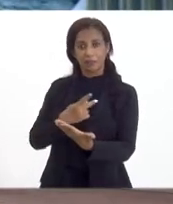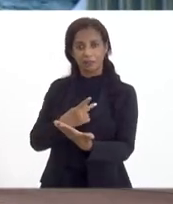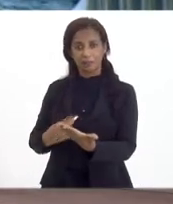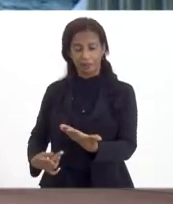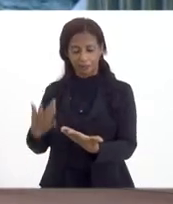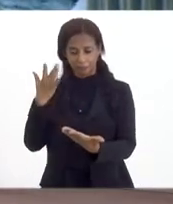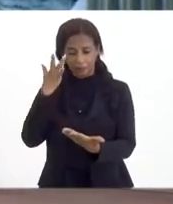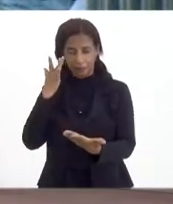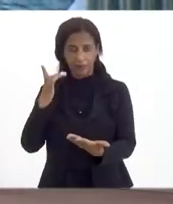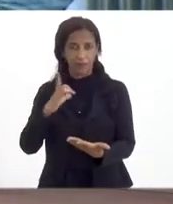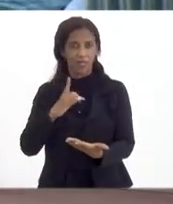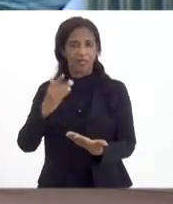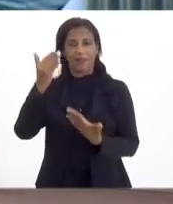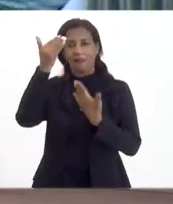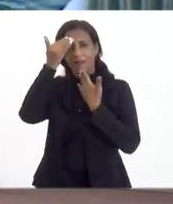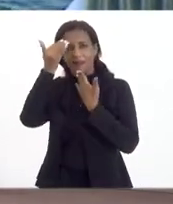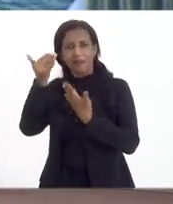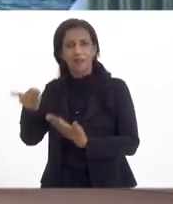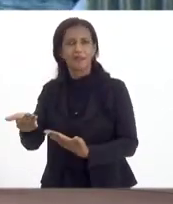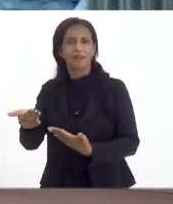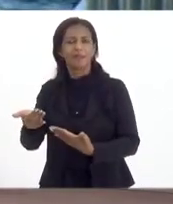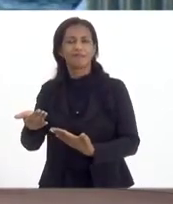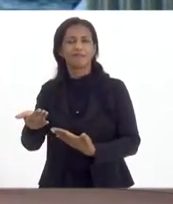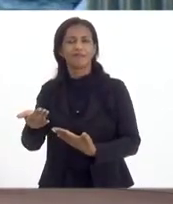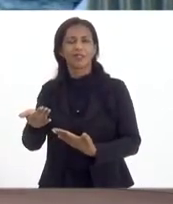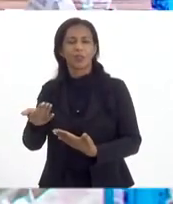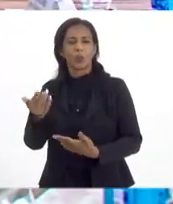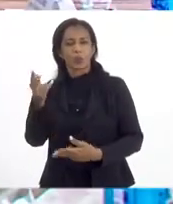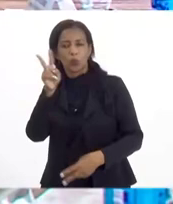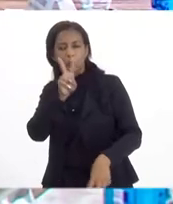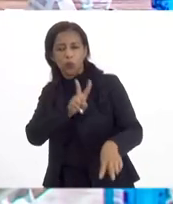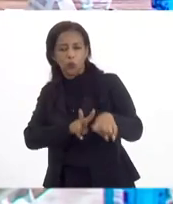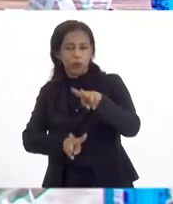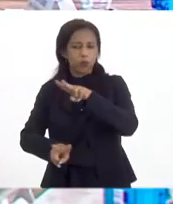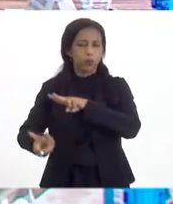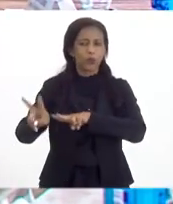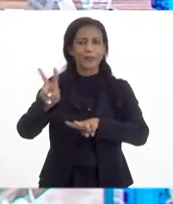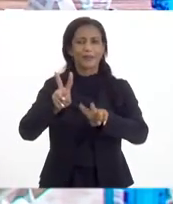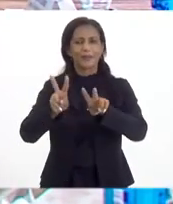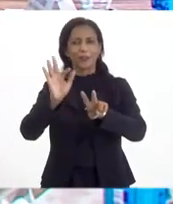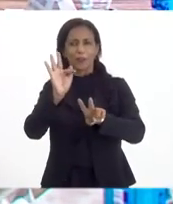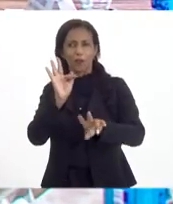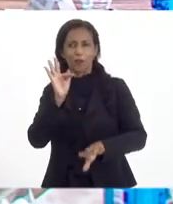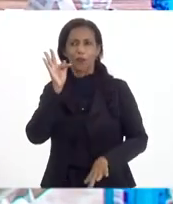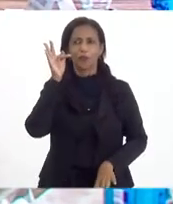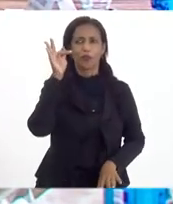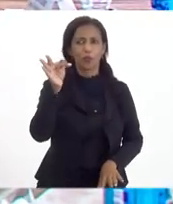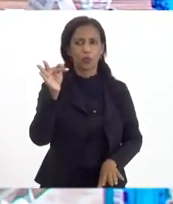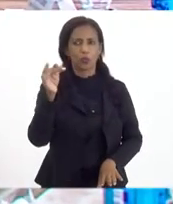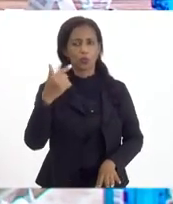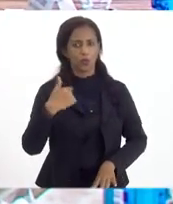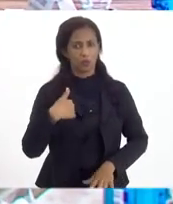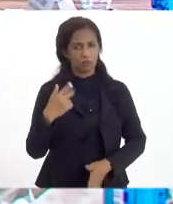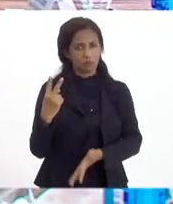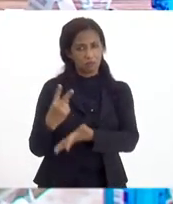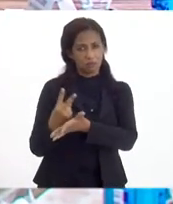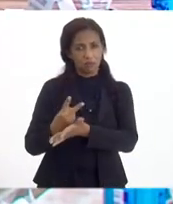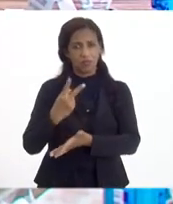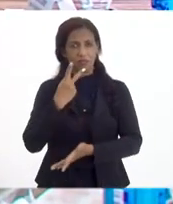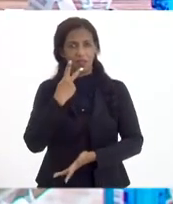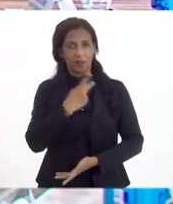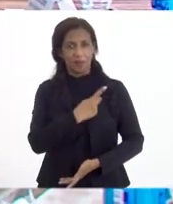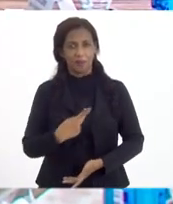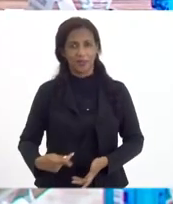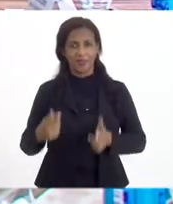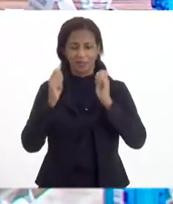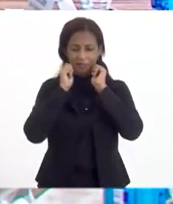tem que agradecer do seu olhar de futuro. Eu sempre digo que o presidente da LERJ,